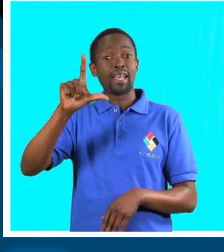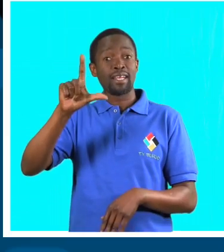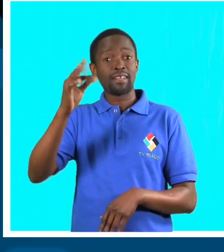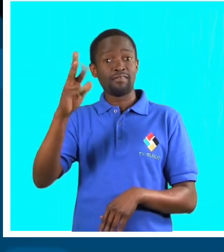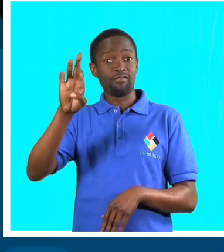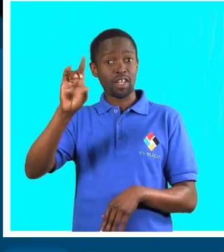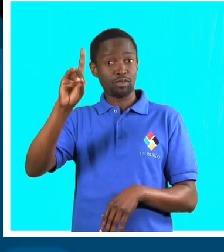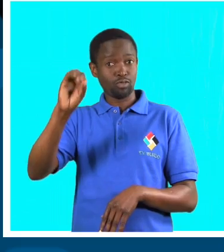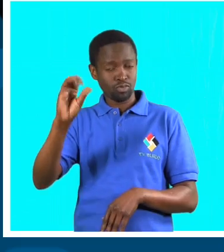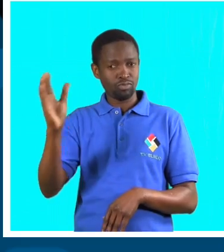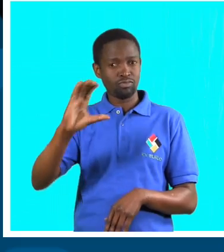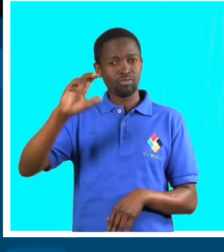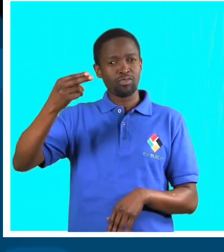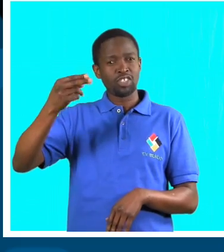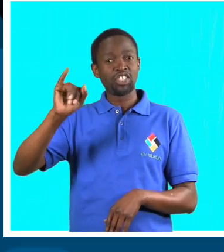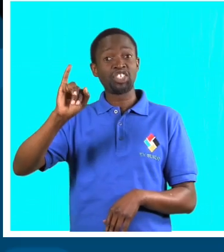Xenavane.